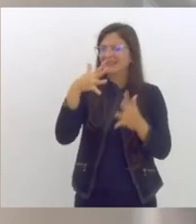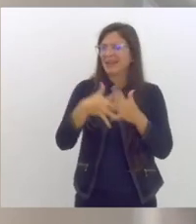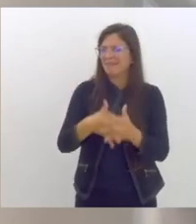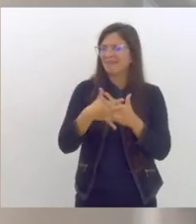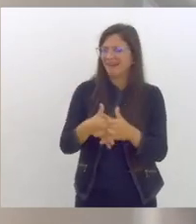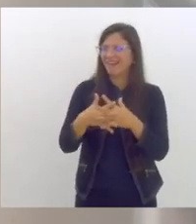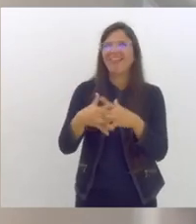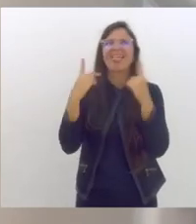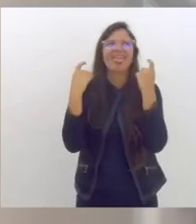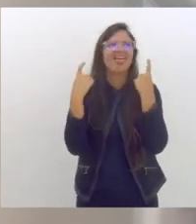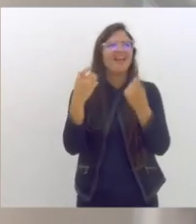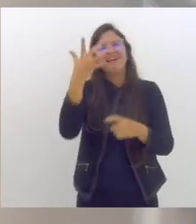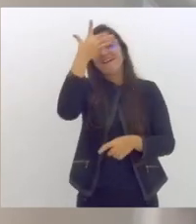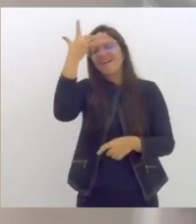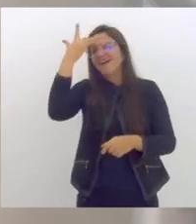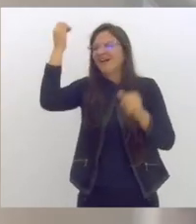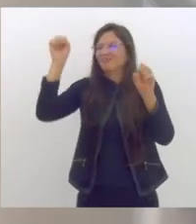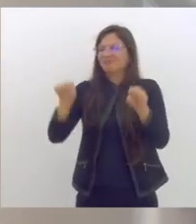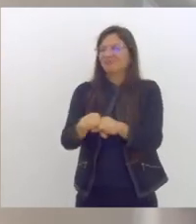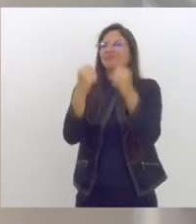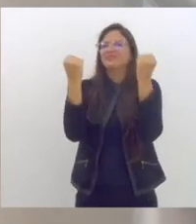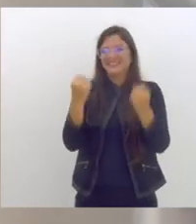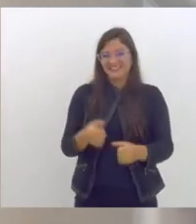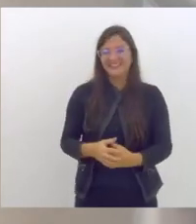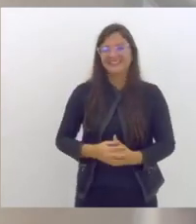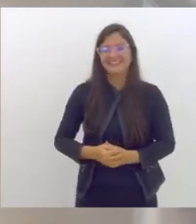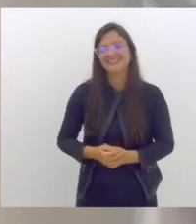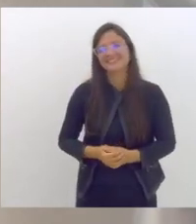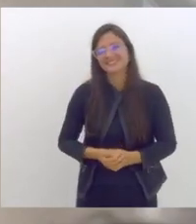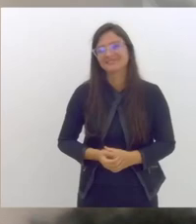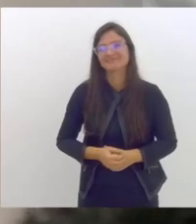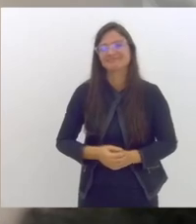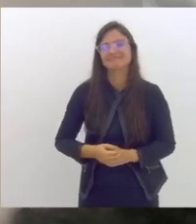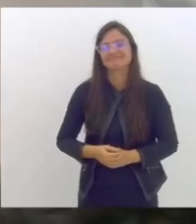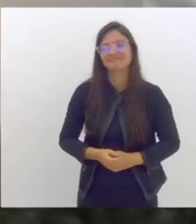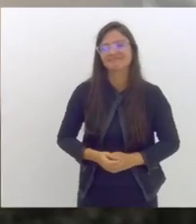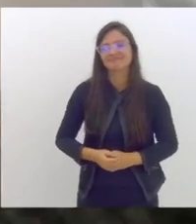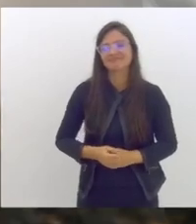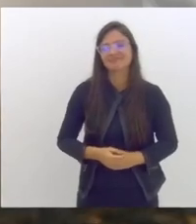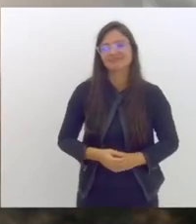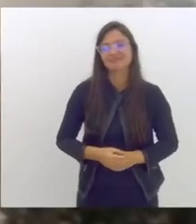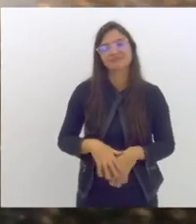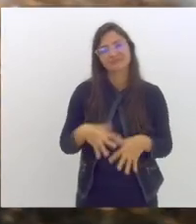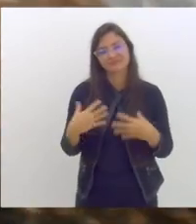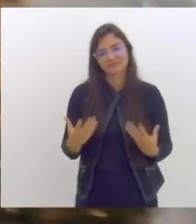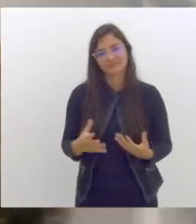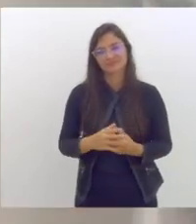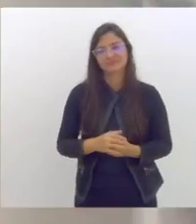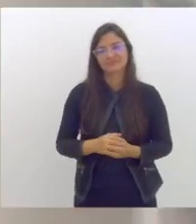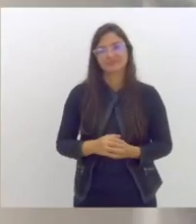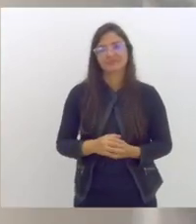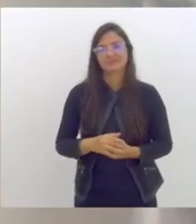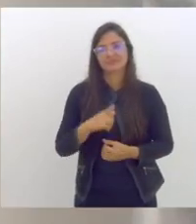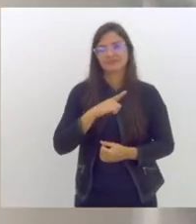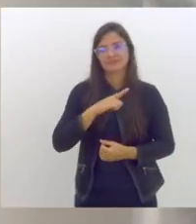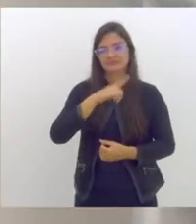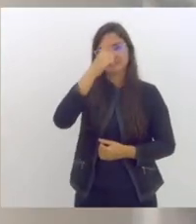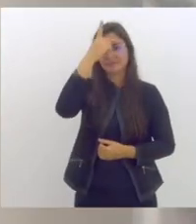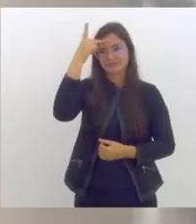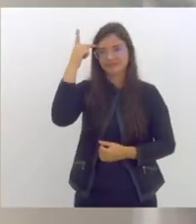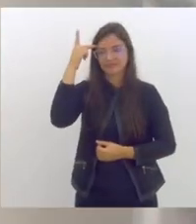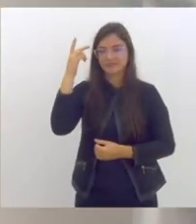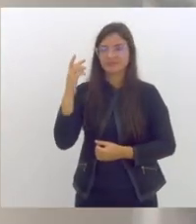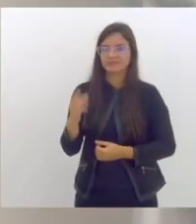mole não afeta a nossa saúde mental inclusive é bom tenho aqui inscrito agora